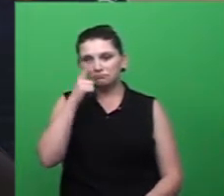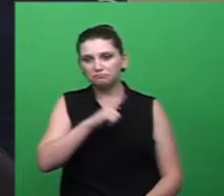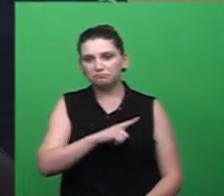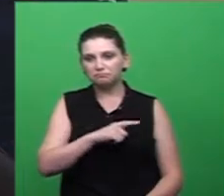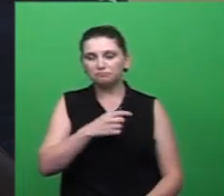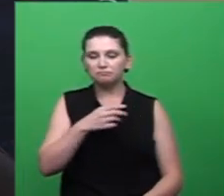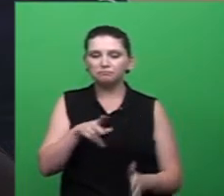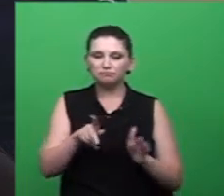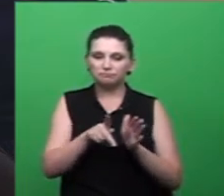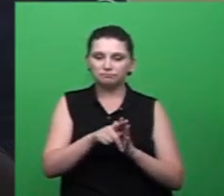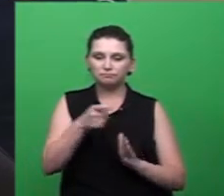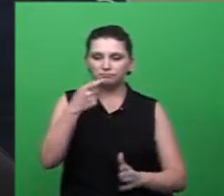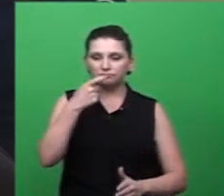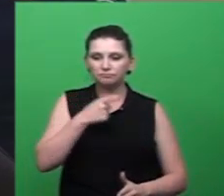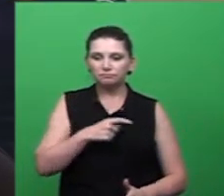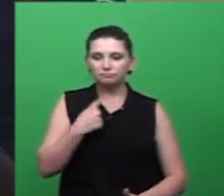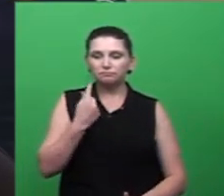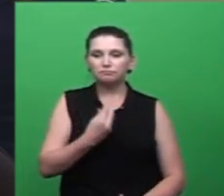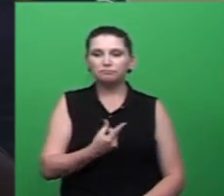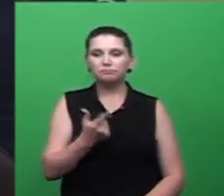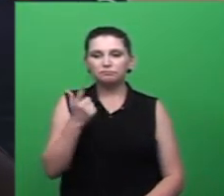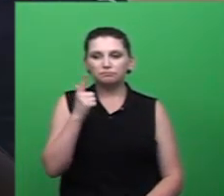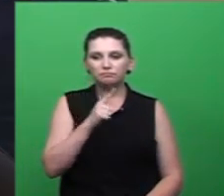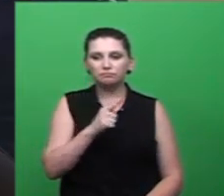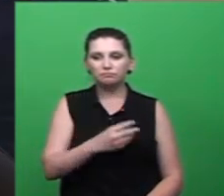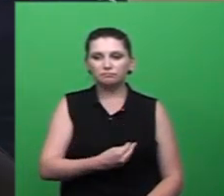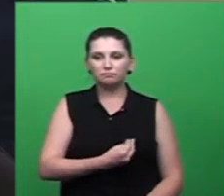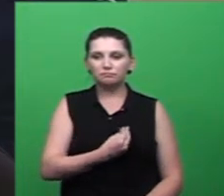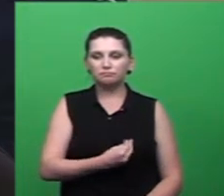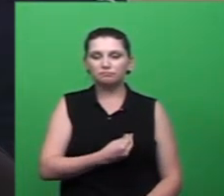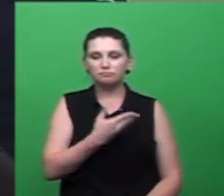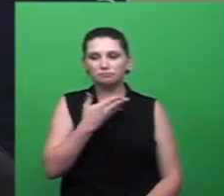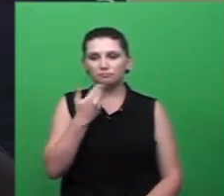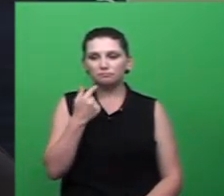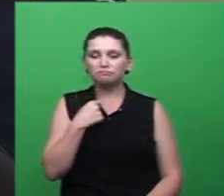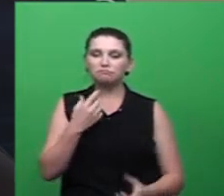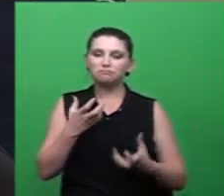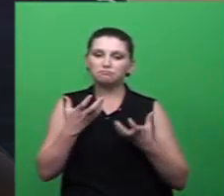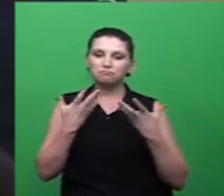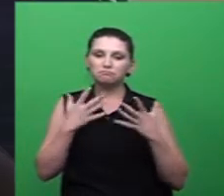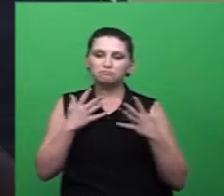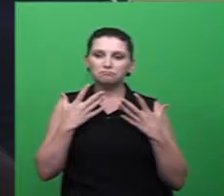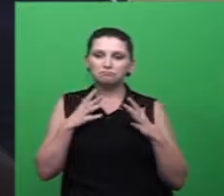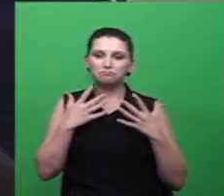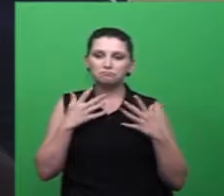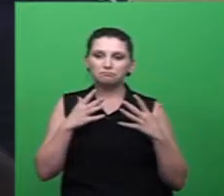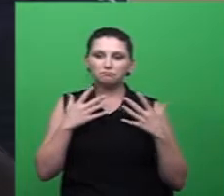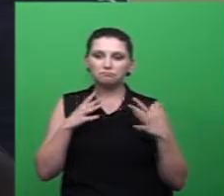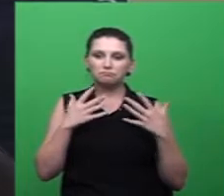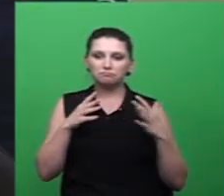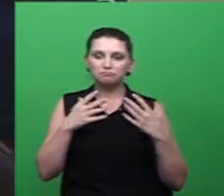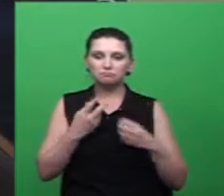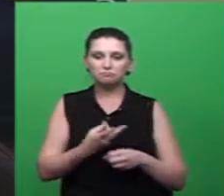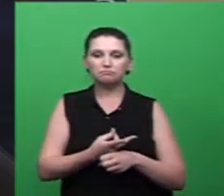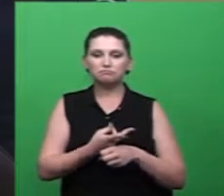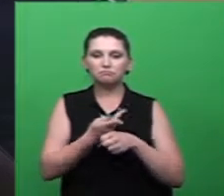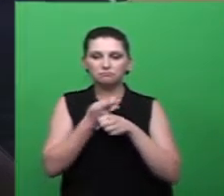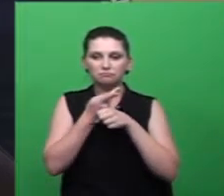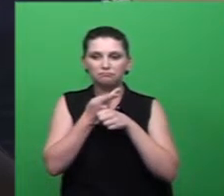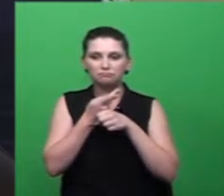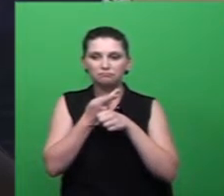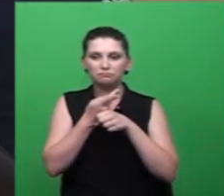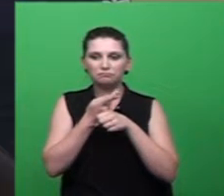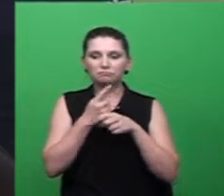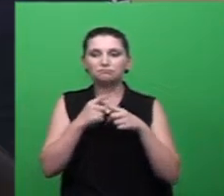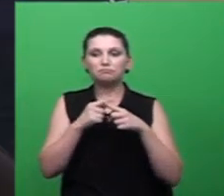assim a gente vive bem. Por isso, eu parabenizo com certeza pelo troféu, por ser campeão,